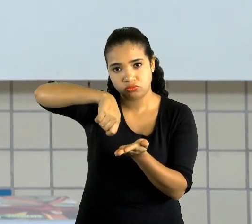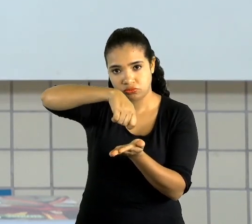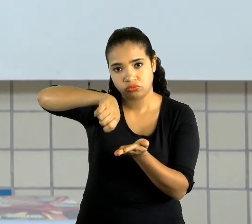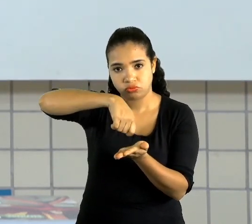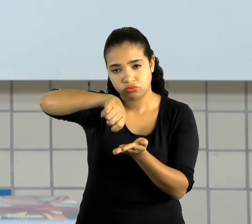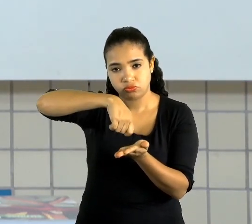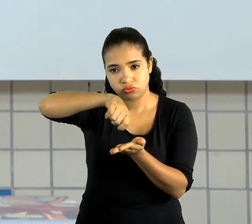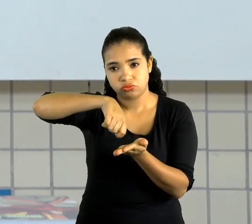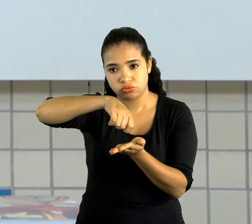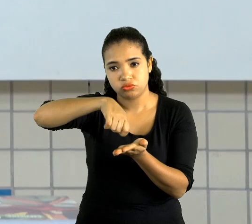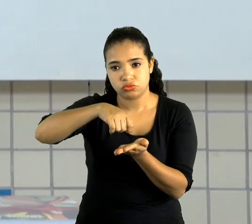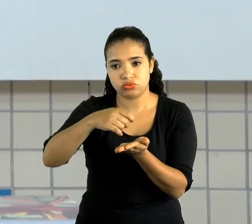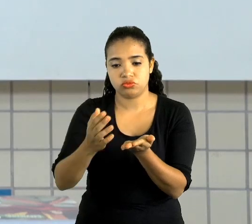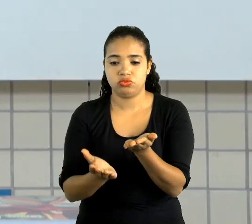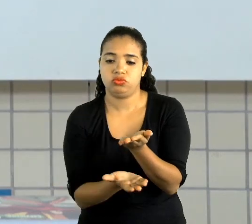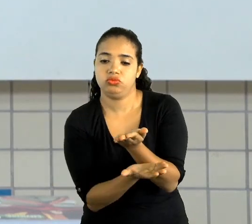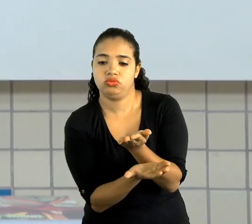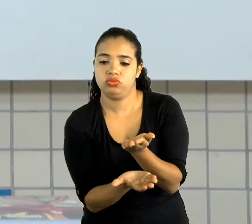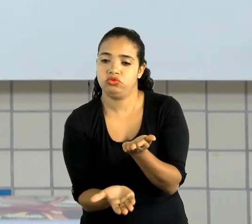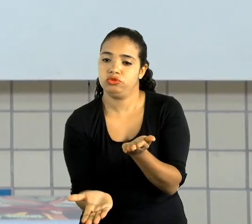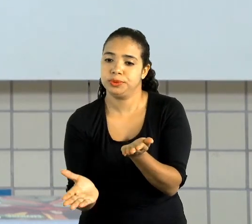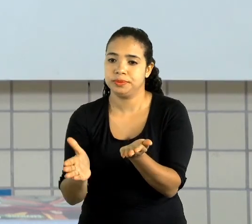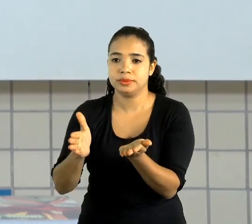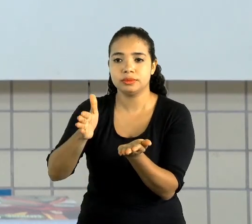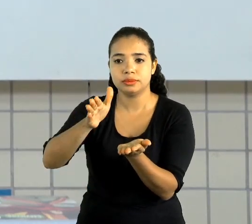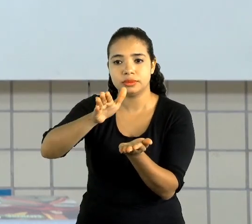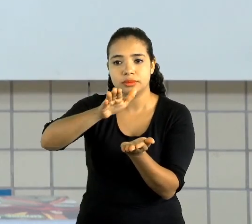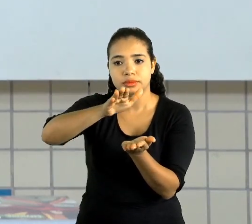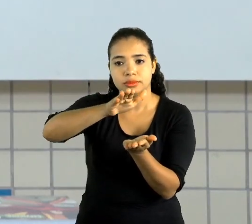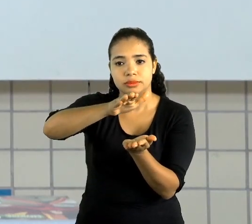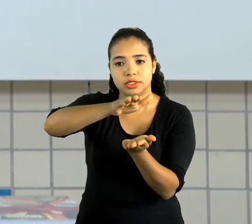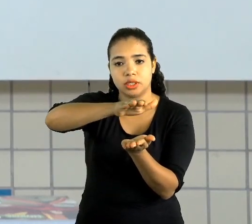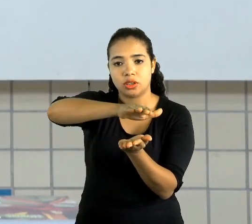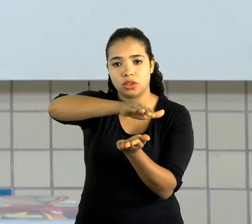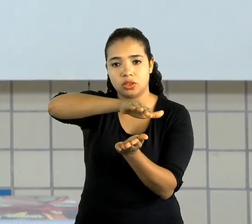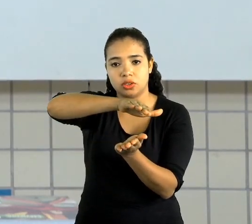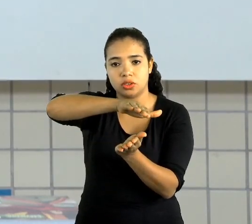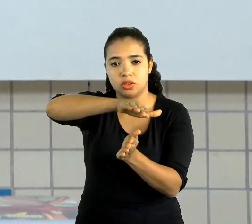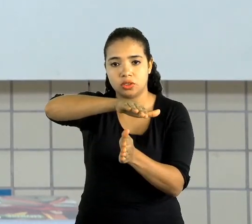e vai passando o papel novamente. Vai só dobrando, ó.